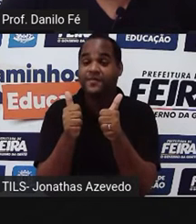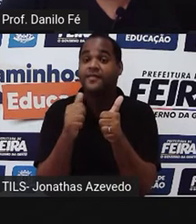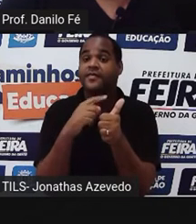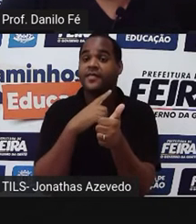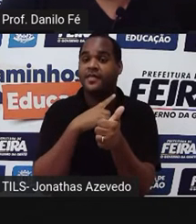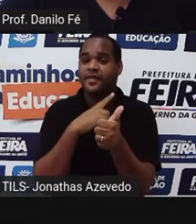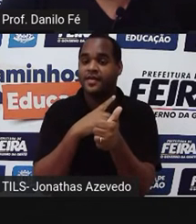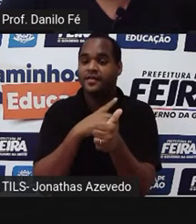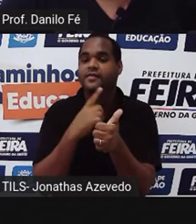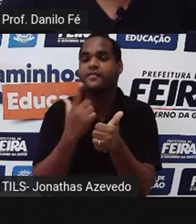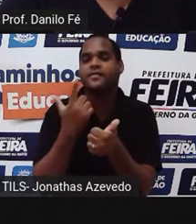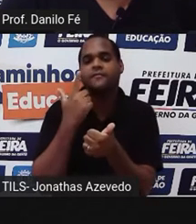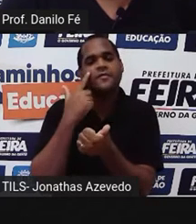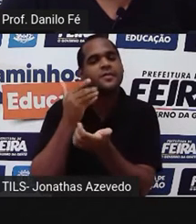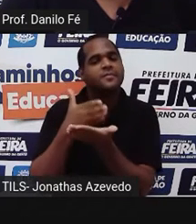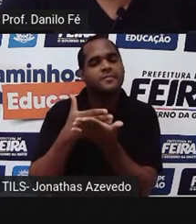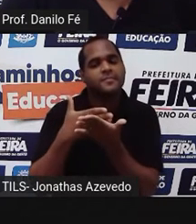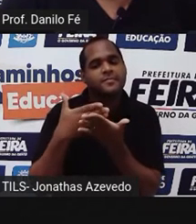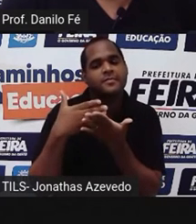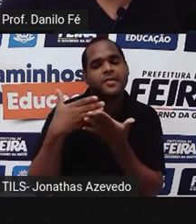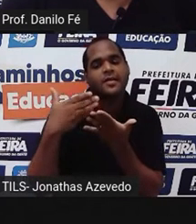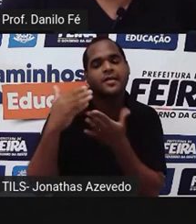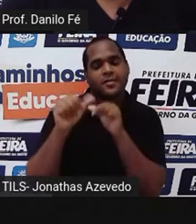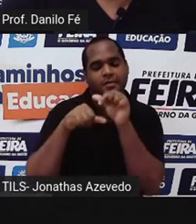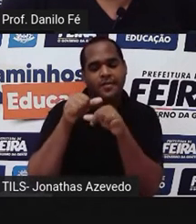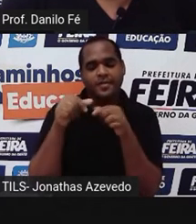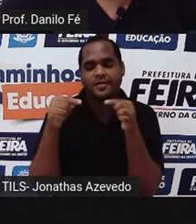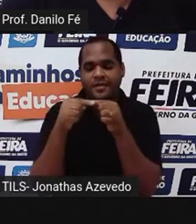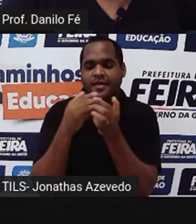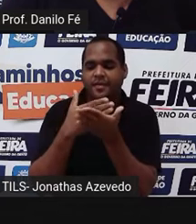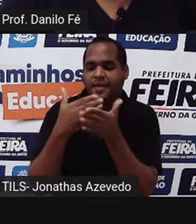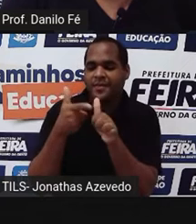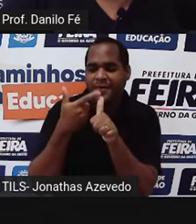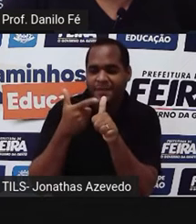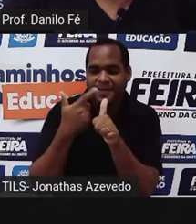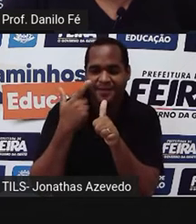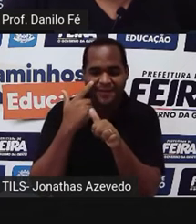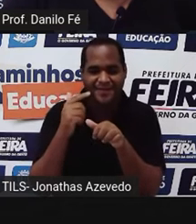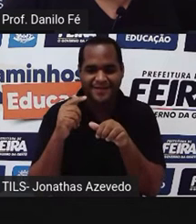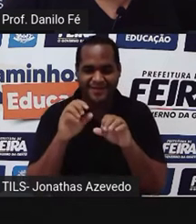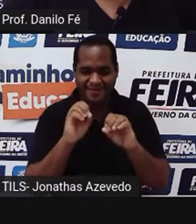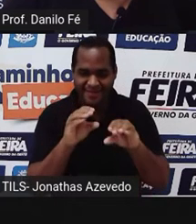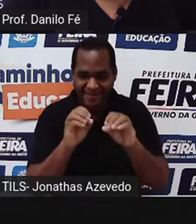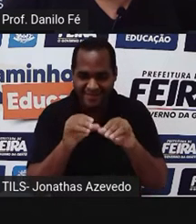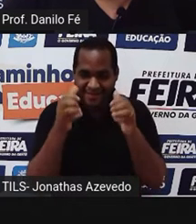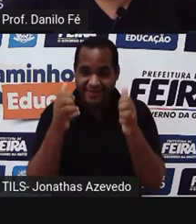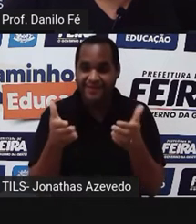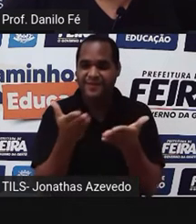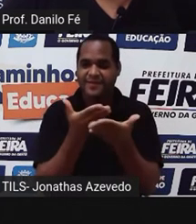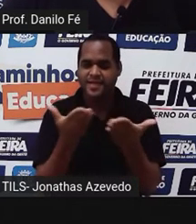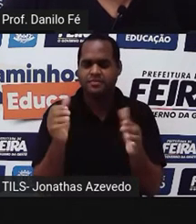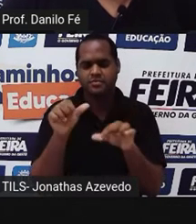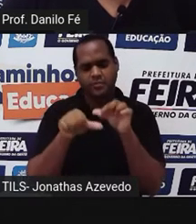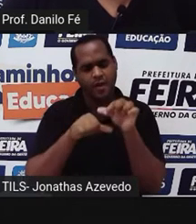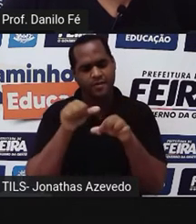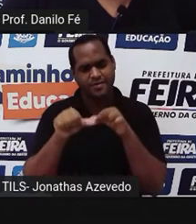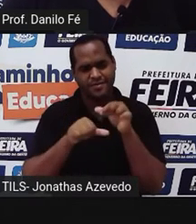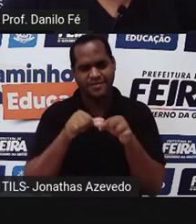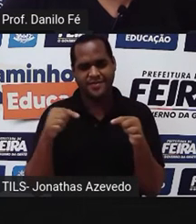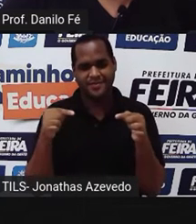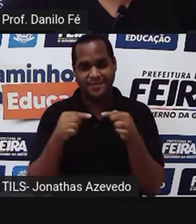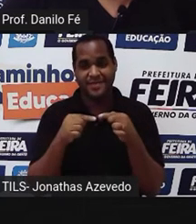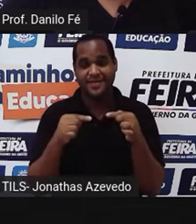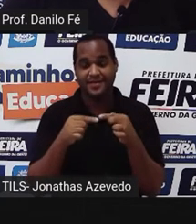Mas, mudanças, eu acho que desde que eu comecei o curso aqui com vocês, eu tenho falado de mudanças. Eu tenho